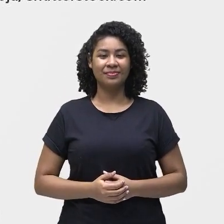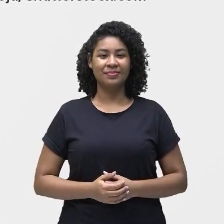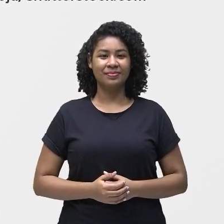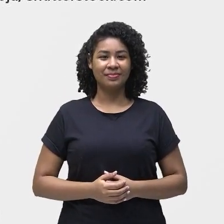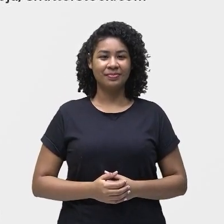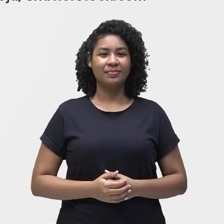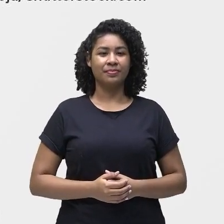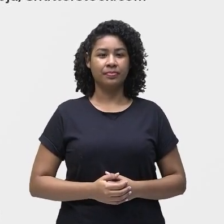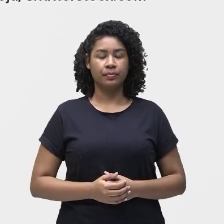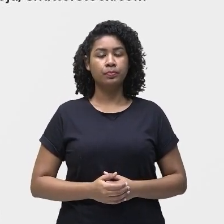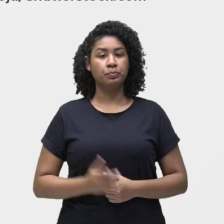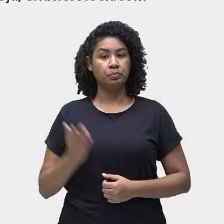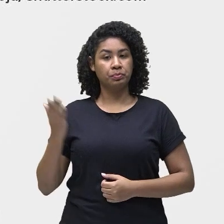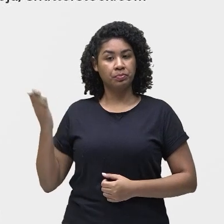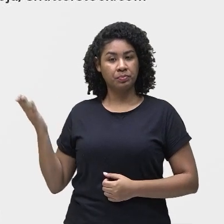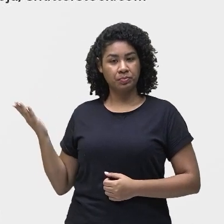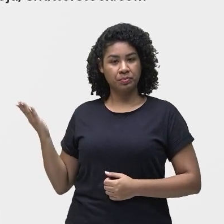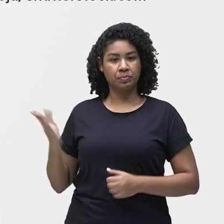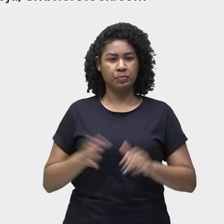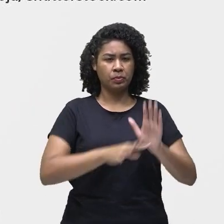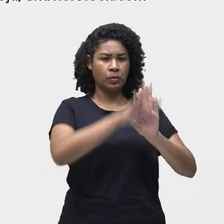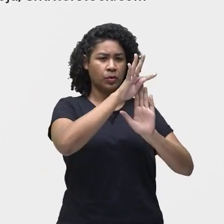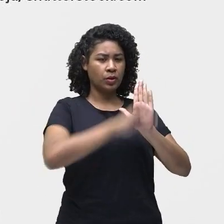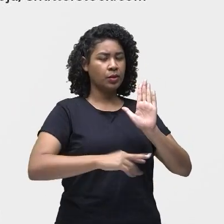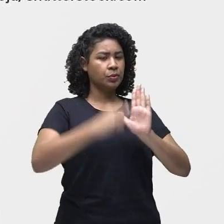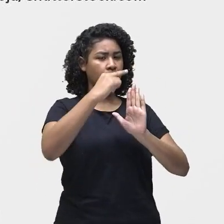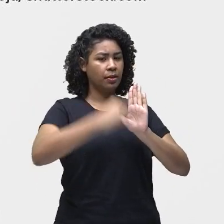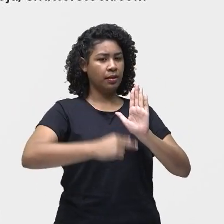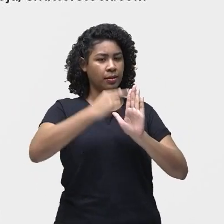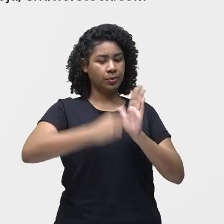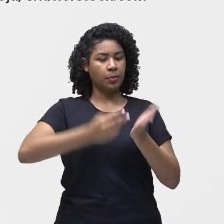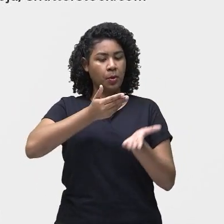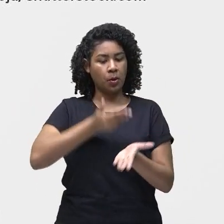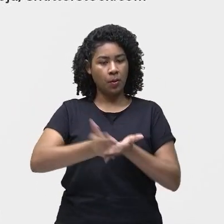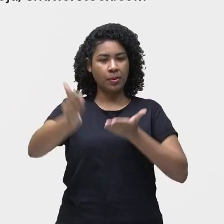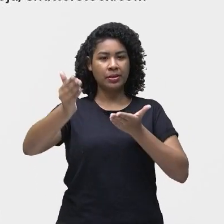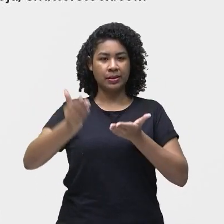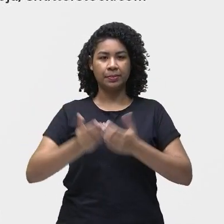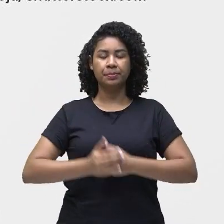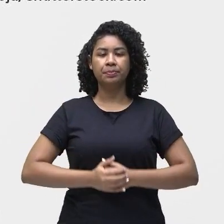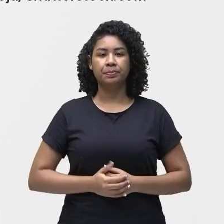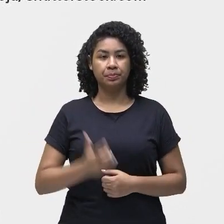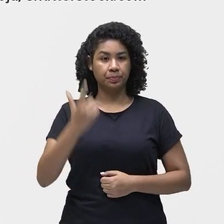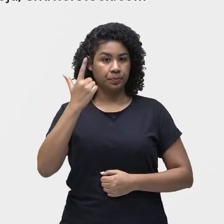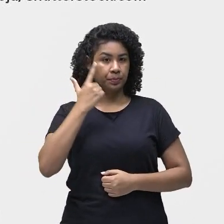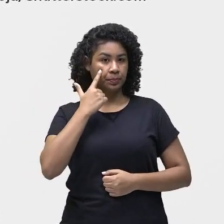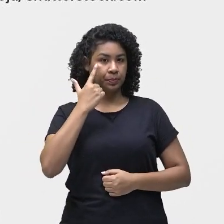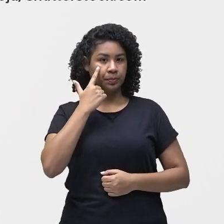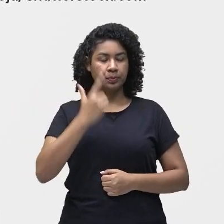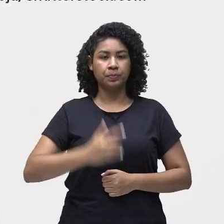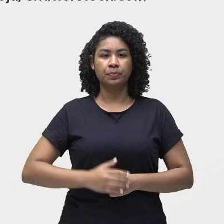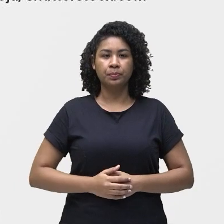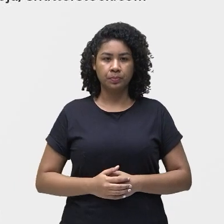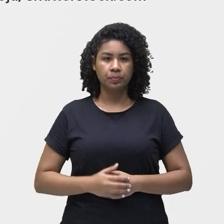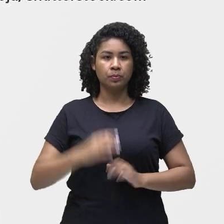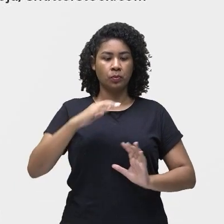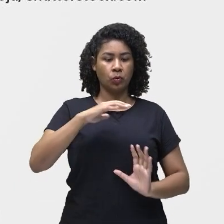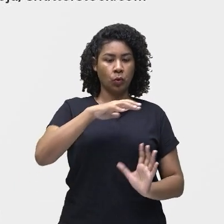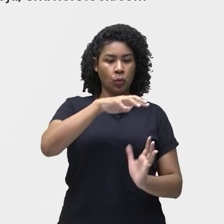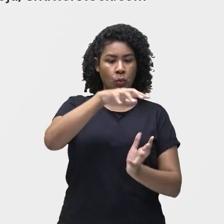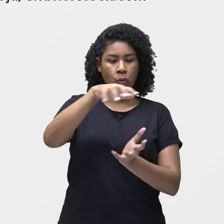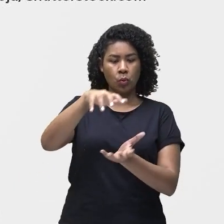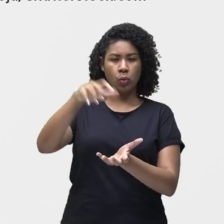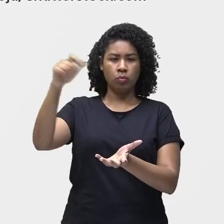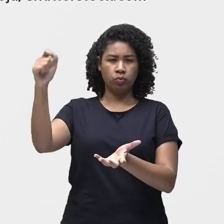com a leitura desta cartela. Acompanhem comigo. O efeito estufa e o aquecimento